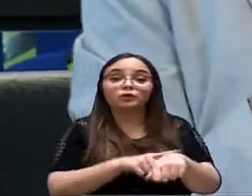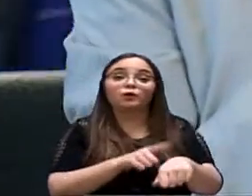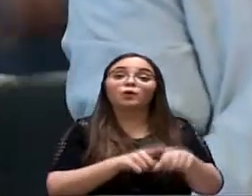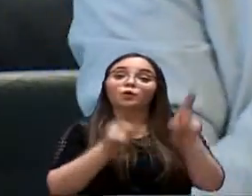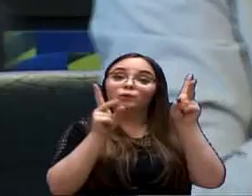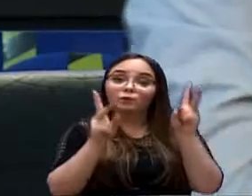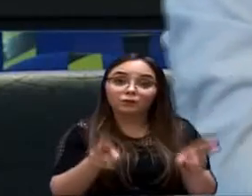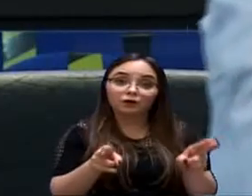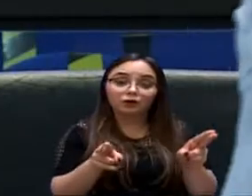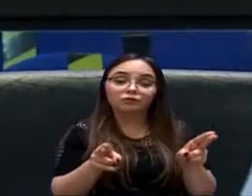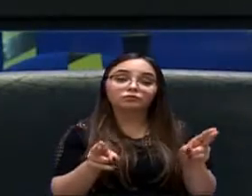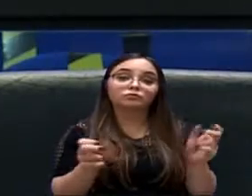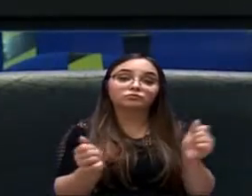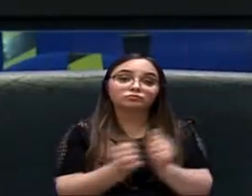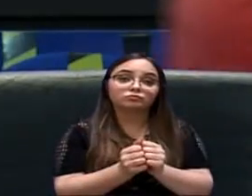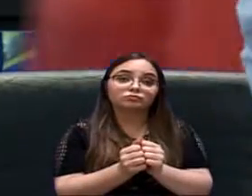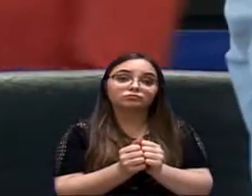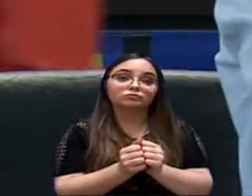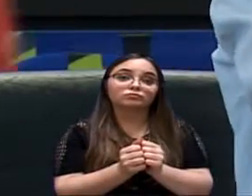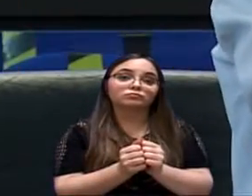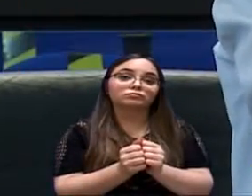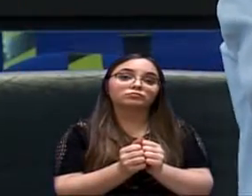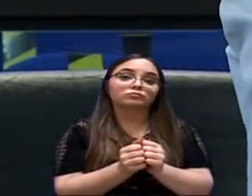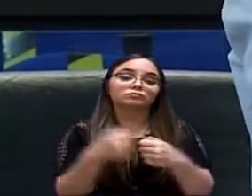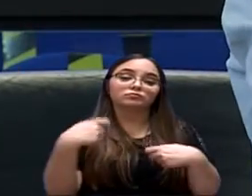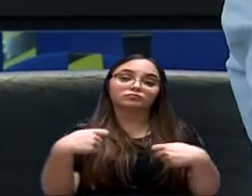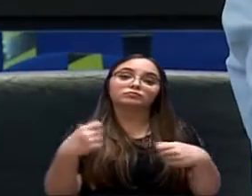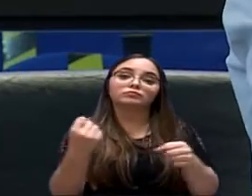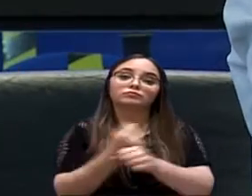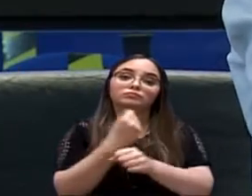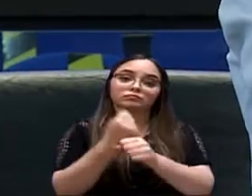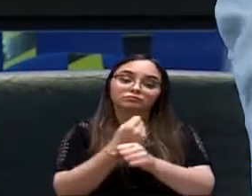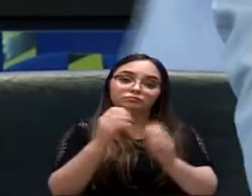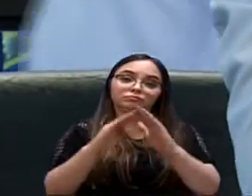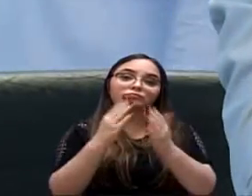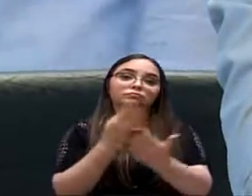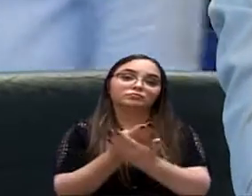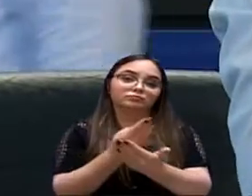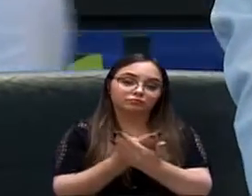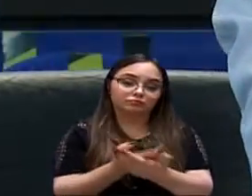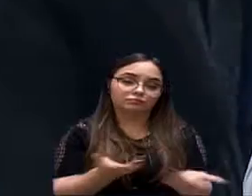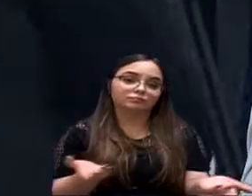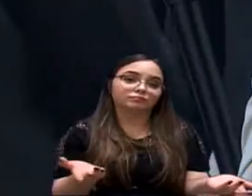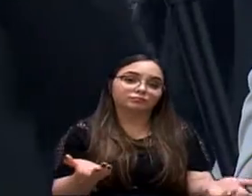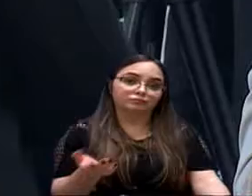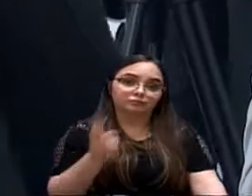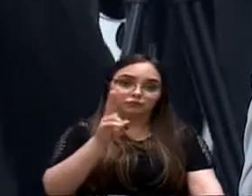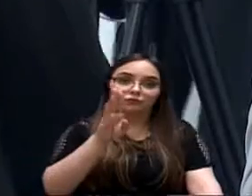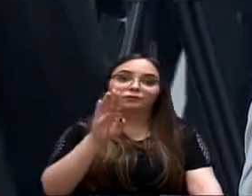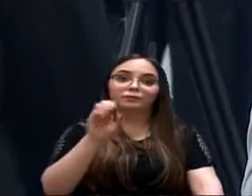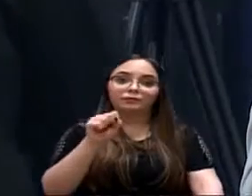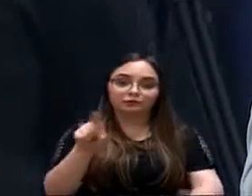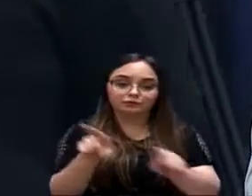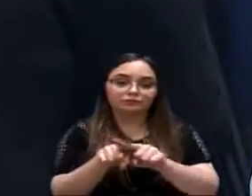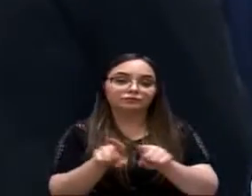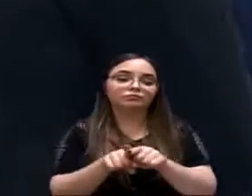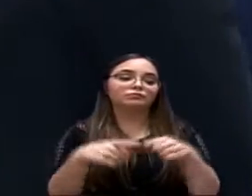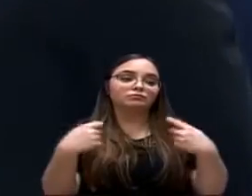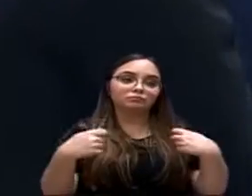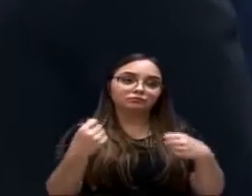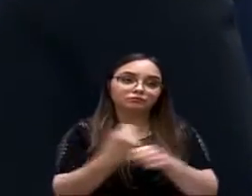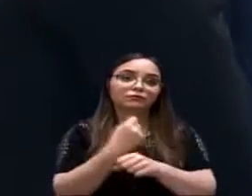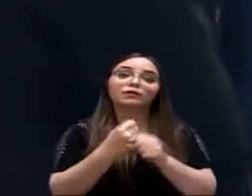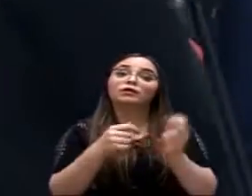mesma hora, que se construa. Que se construa as escolas, que se construa uma UBS lá também, que